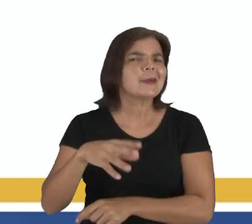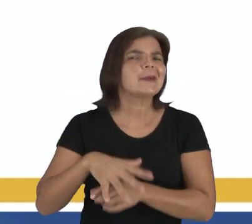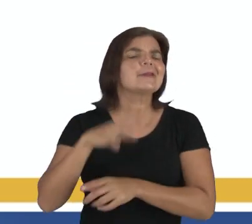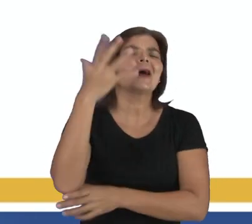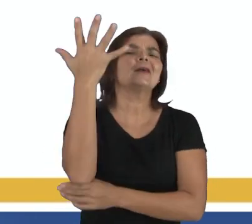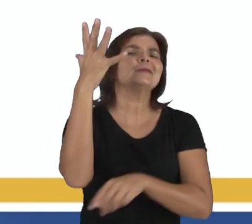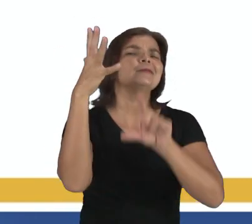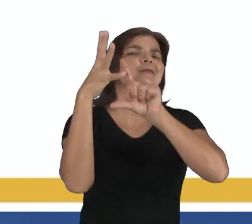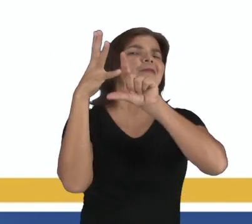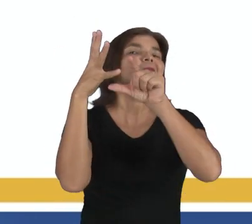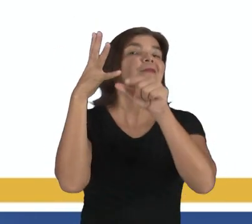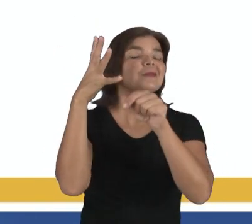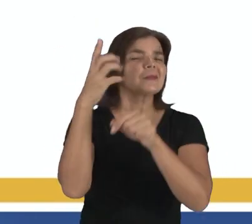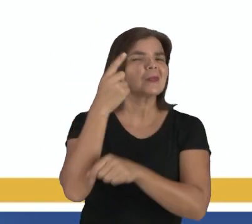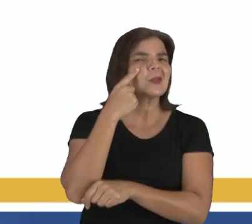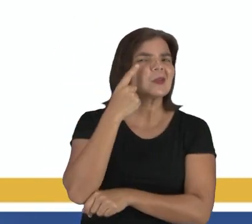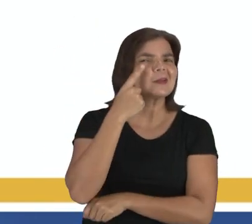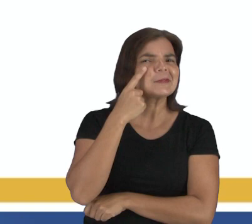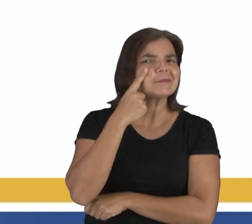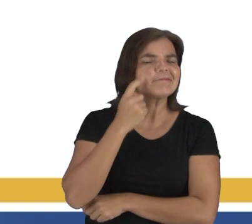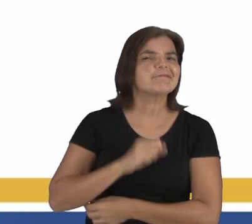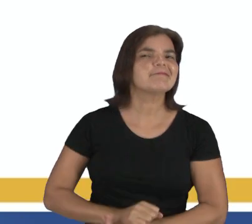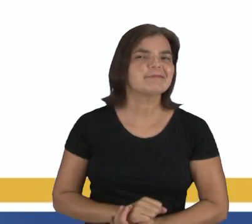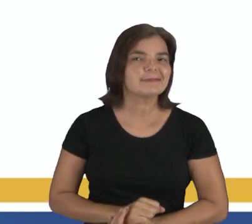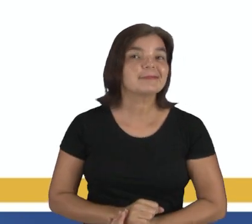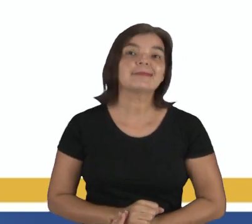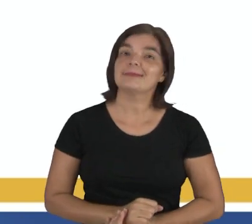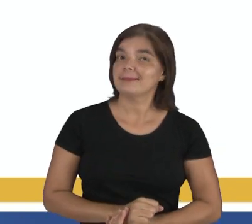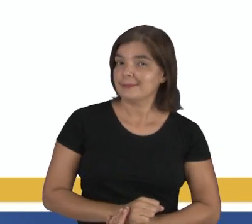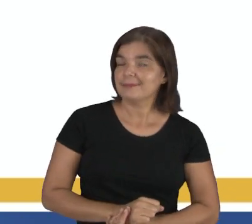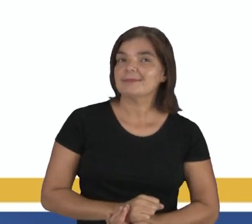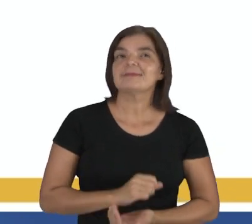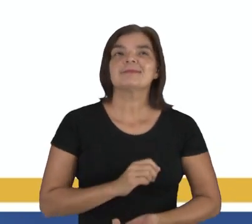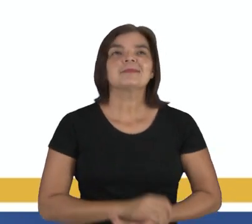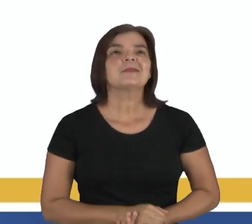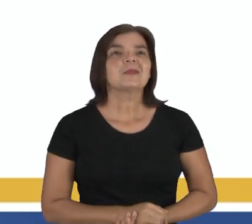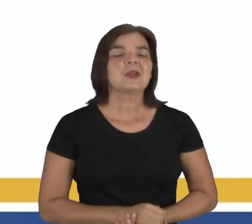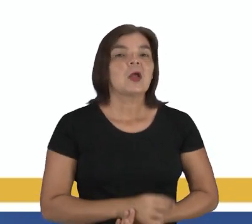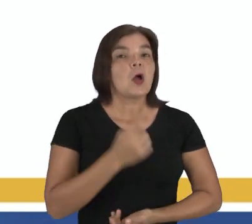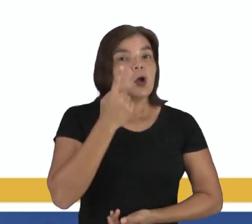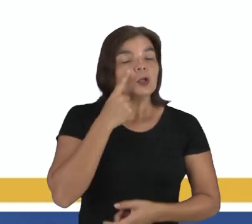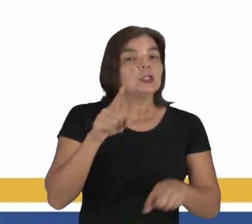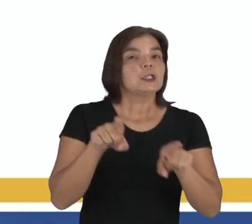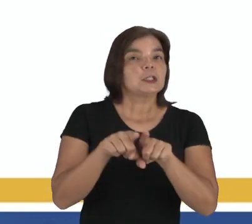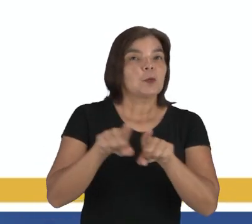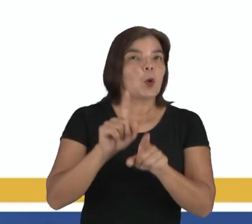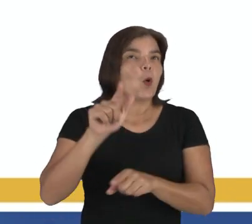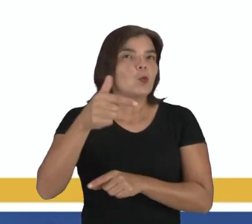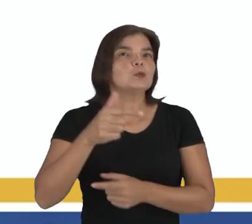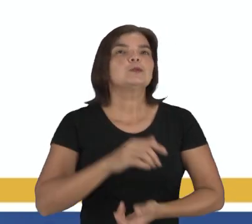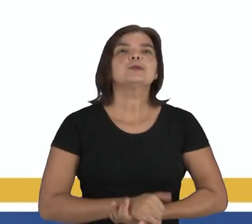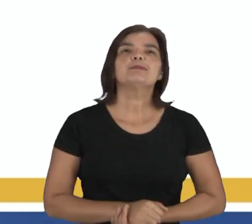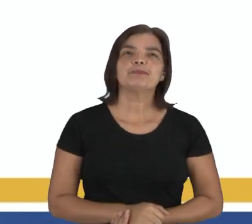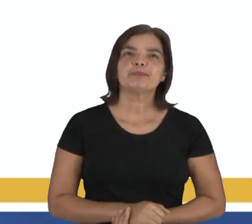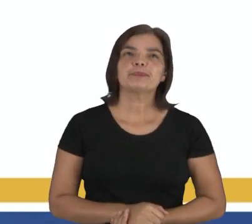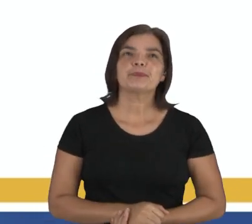galho de uma árvore, para a gente já fazer aí algumas, né, inferências. Observe mais uma pista.